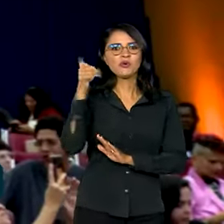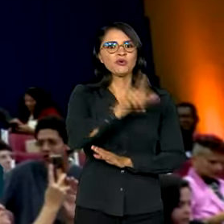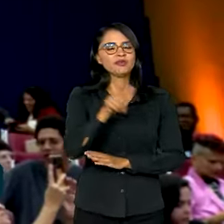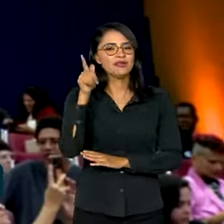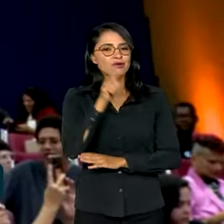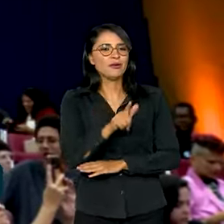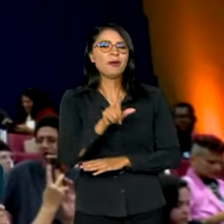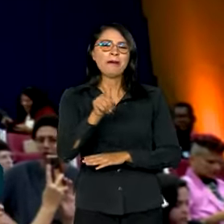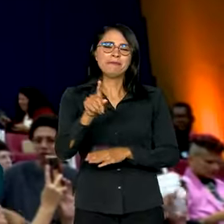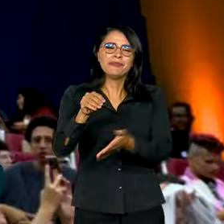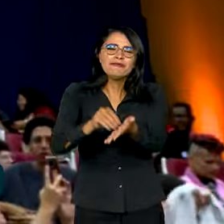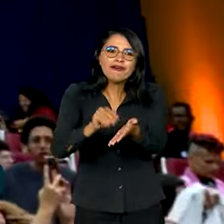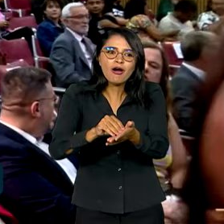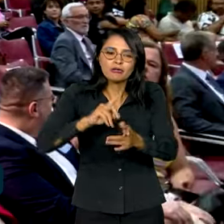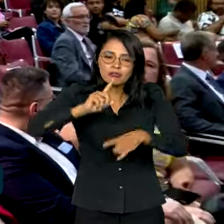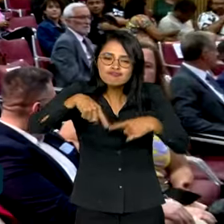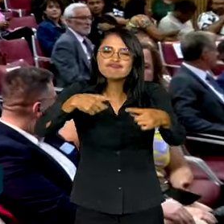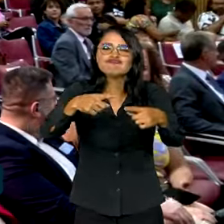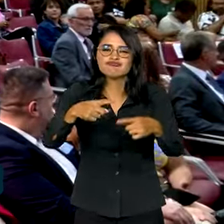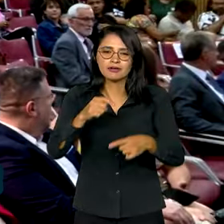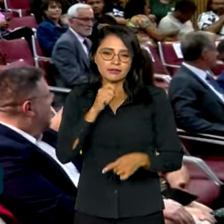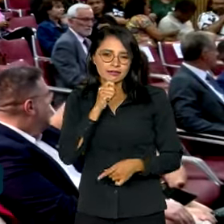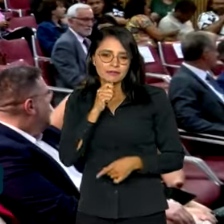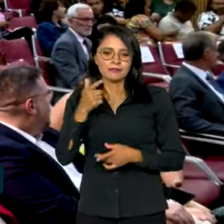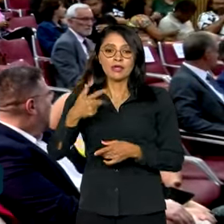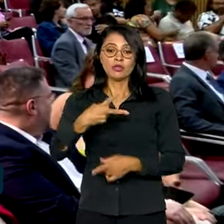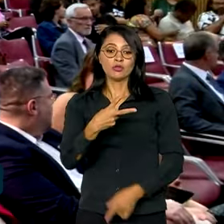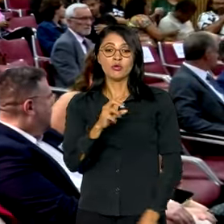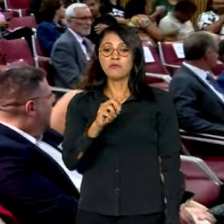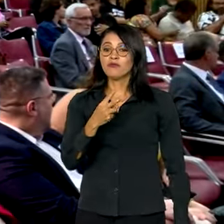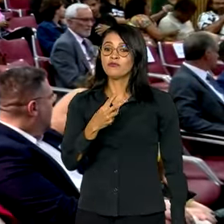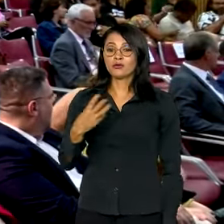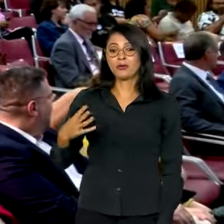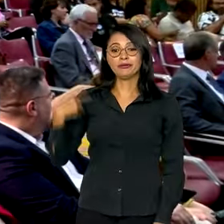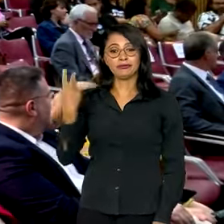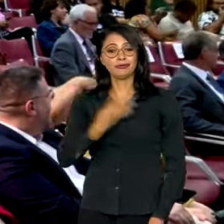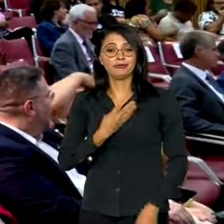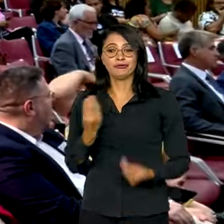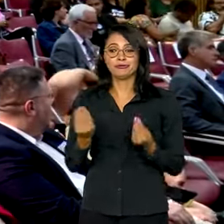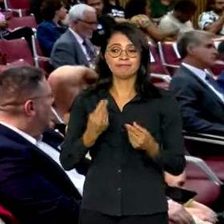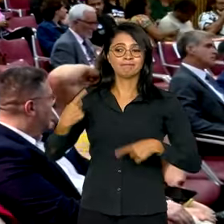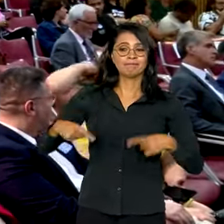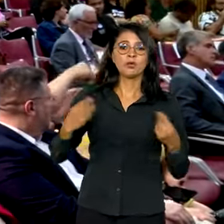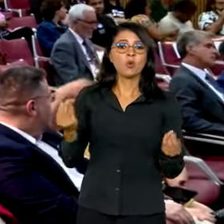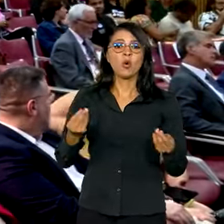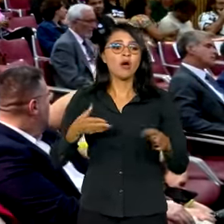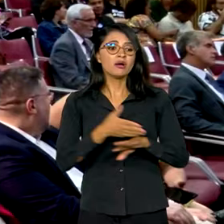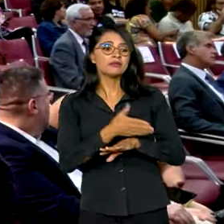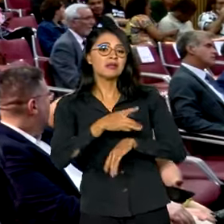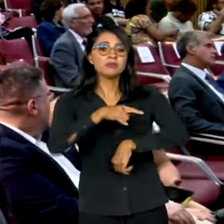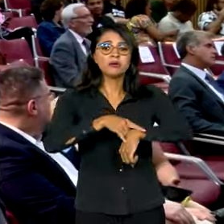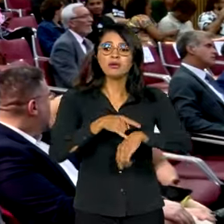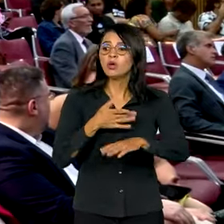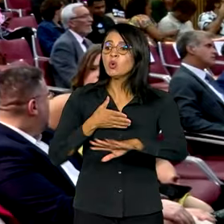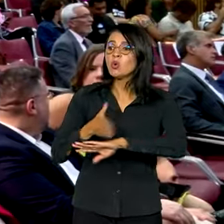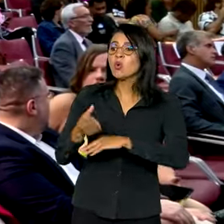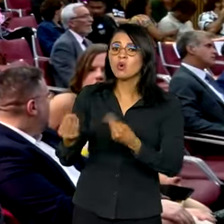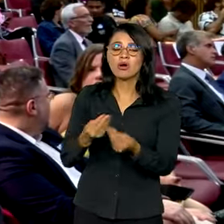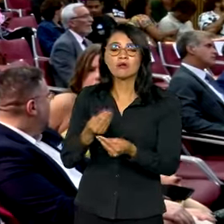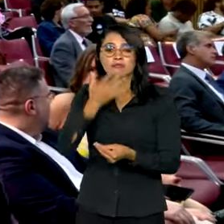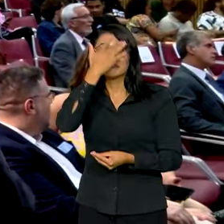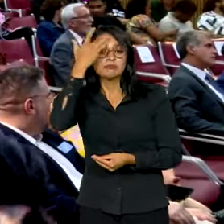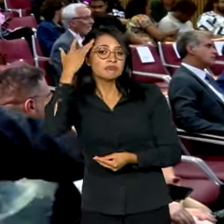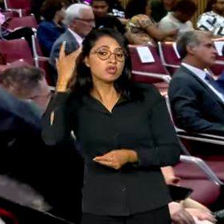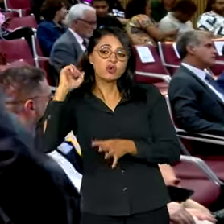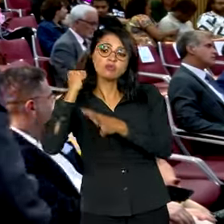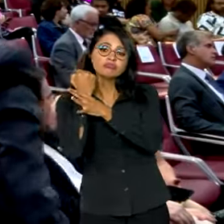ainda há muito o que avançar. Em 2024, gente ainda discutir qual o acesso de banheiro, como é que essa pessoa